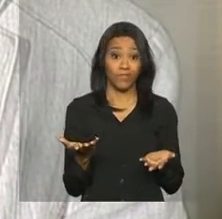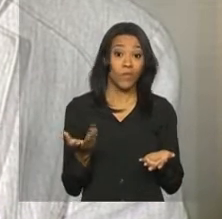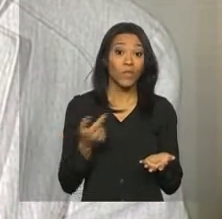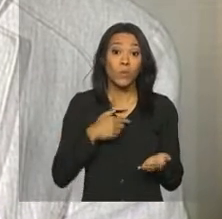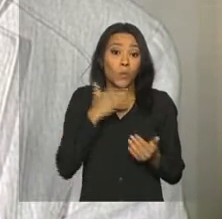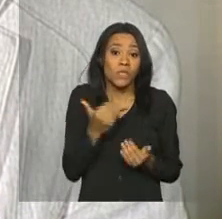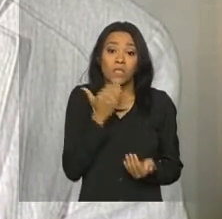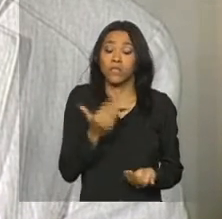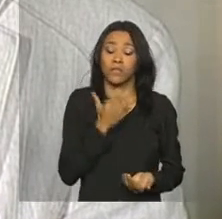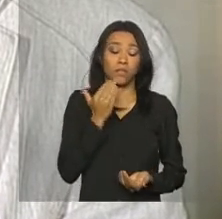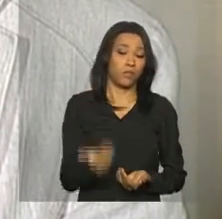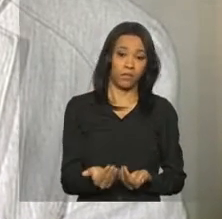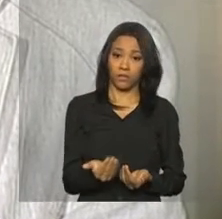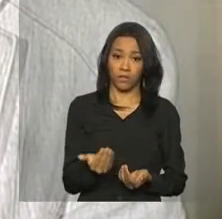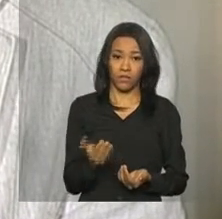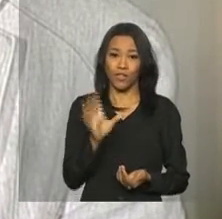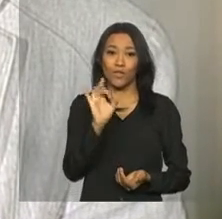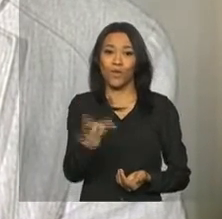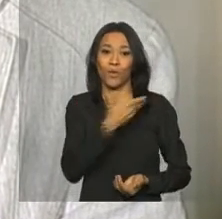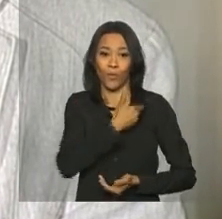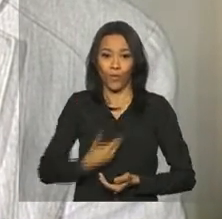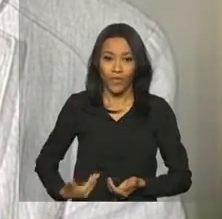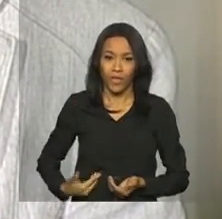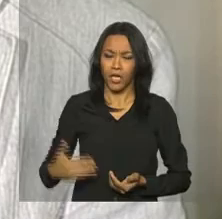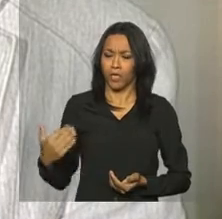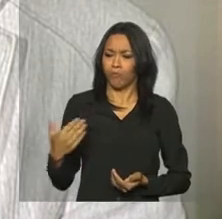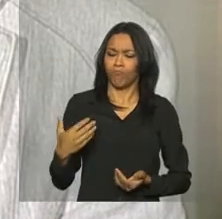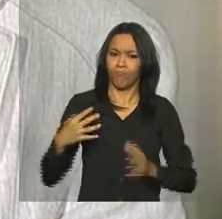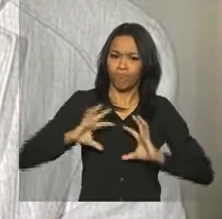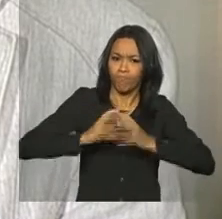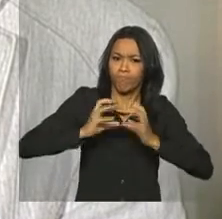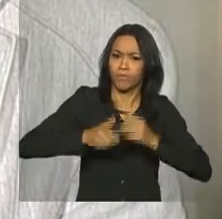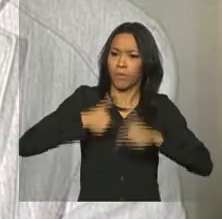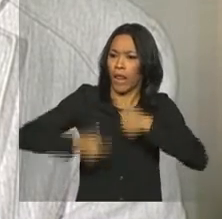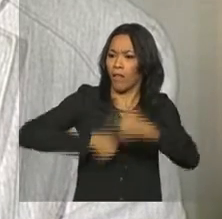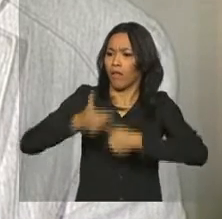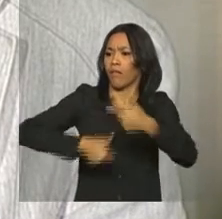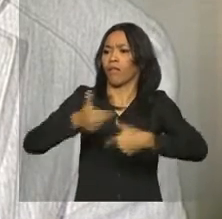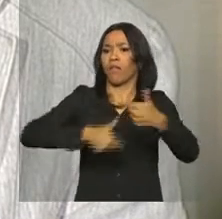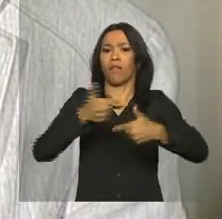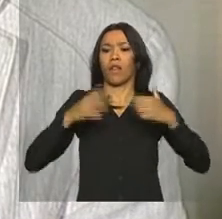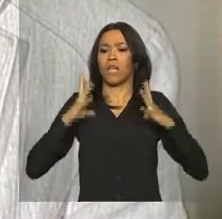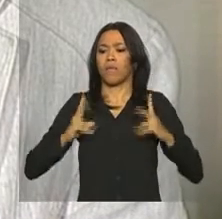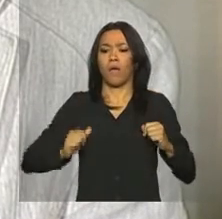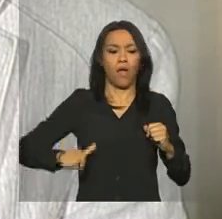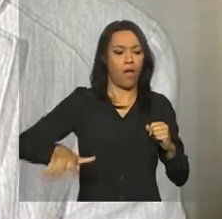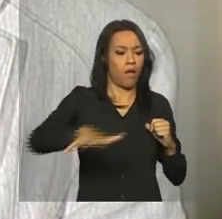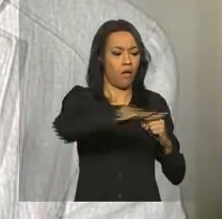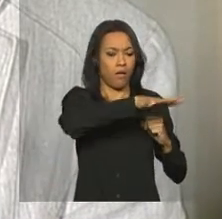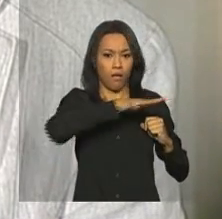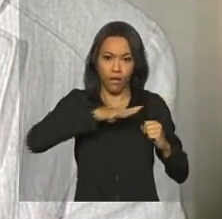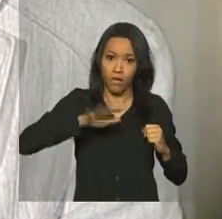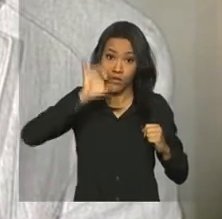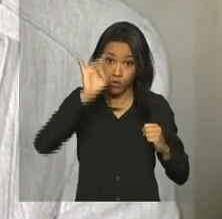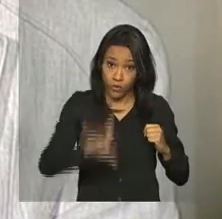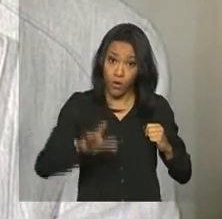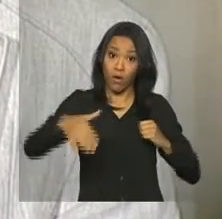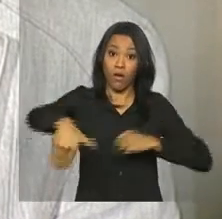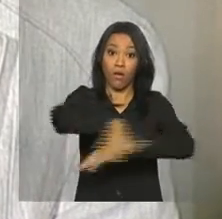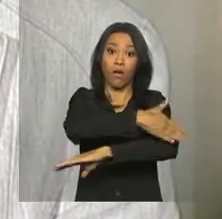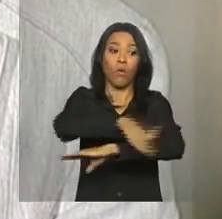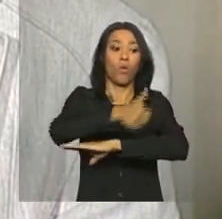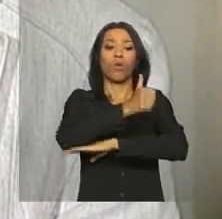não adianta apenas o poder público se encarregar de limpar as áreas públicas,